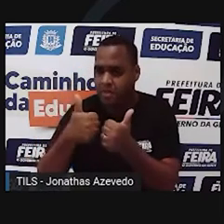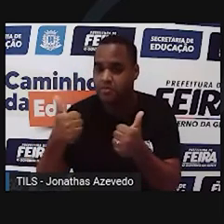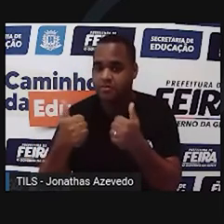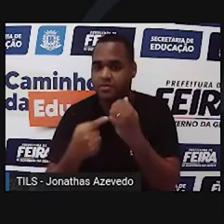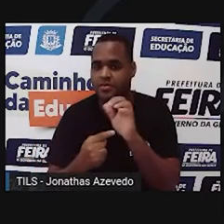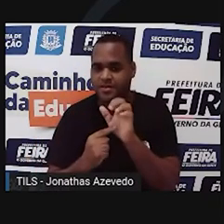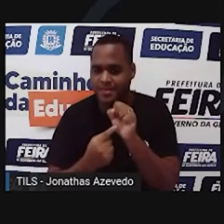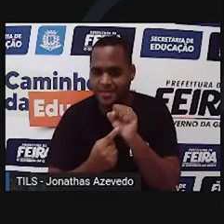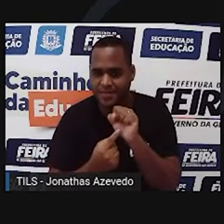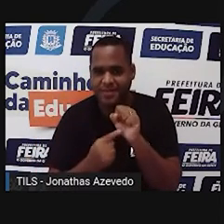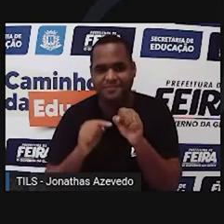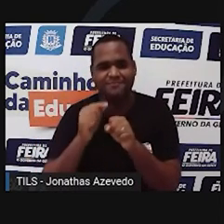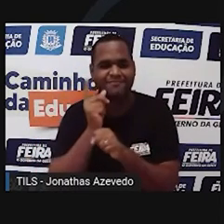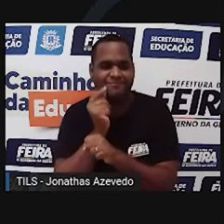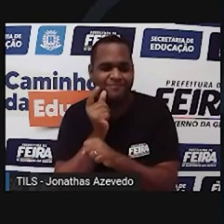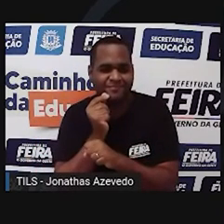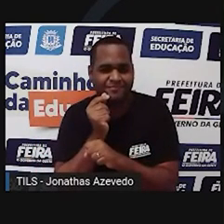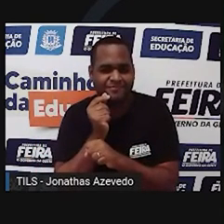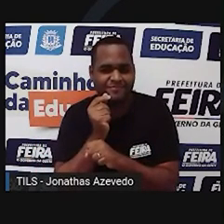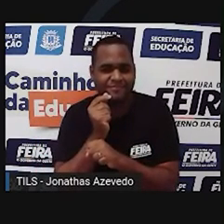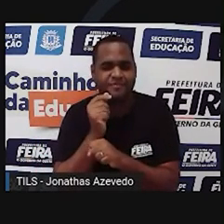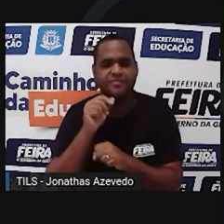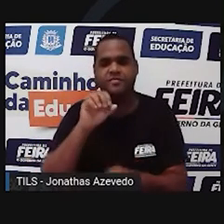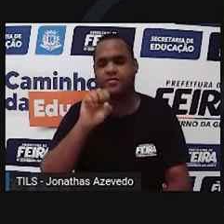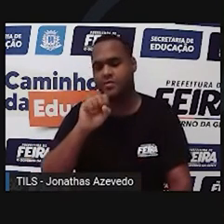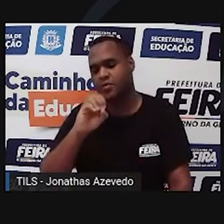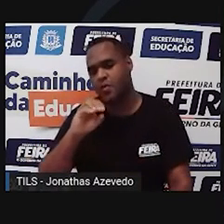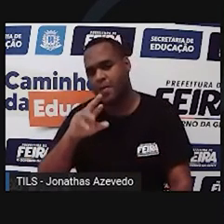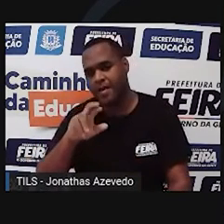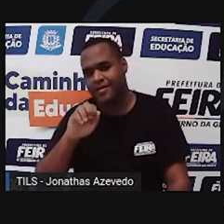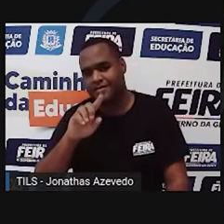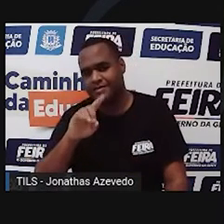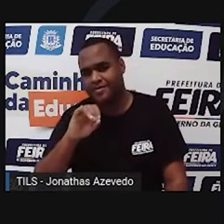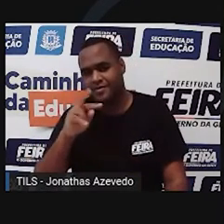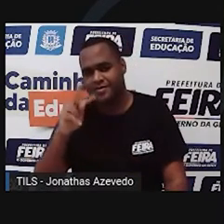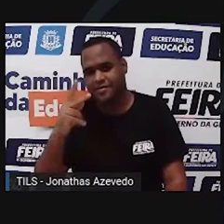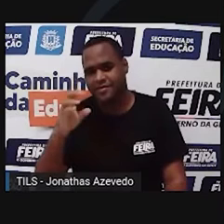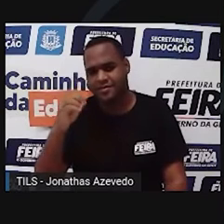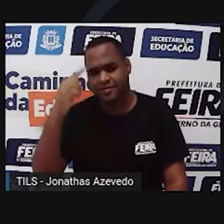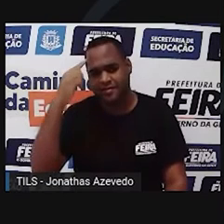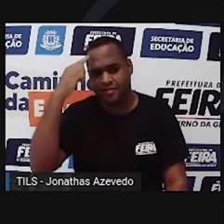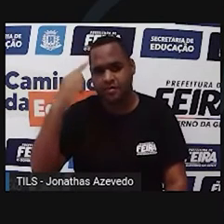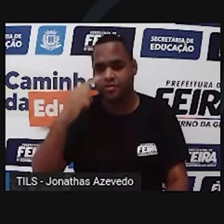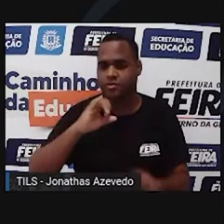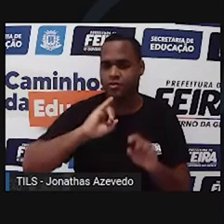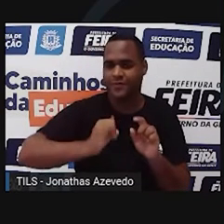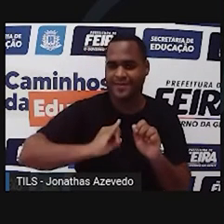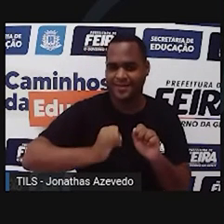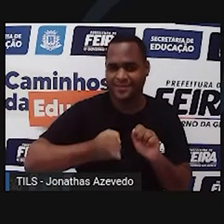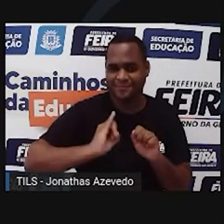Alagoas. Estamos aqui em Sobradinho, próximo ao município de Juazeiro, na Bahia.